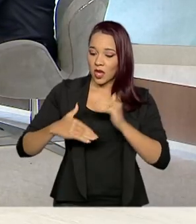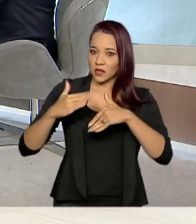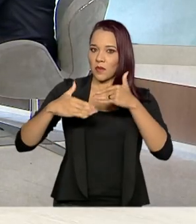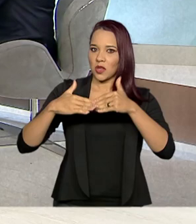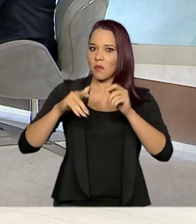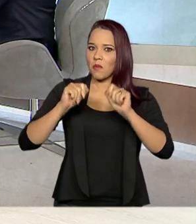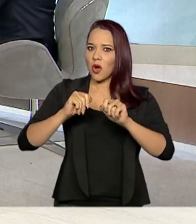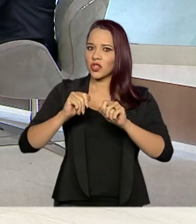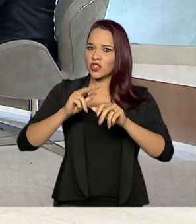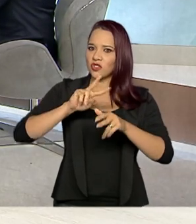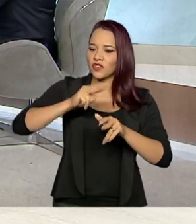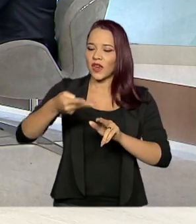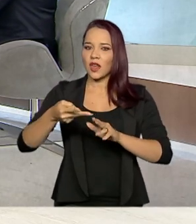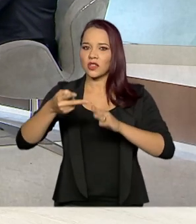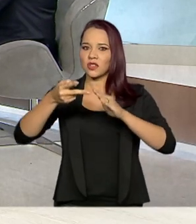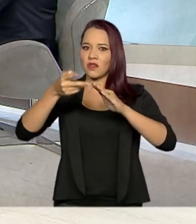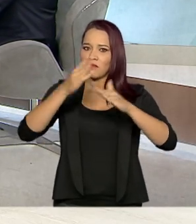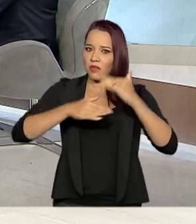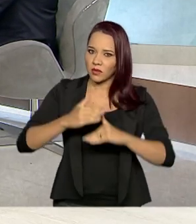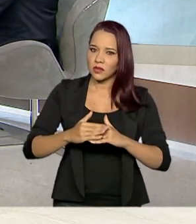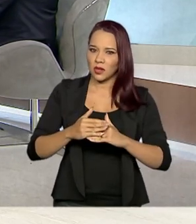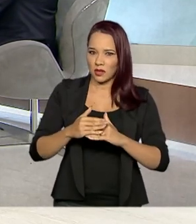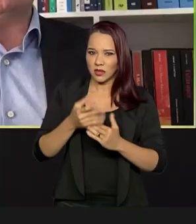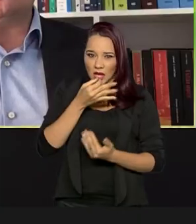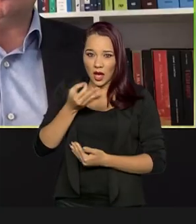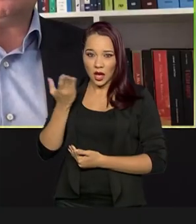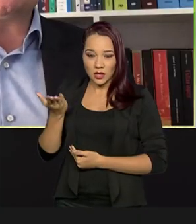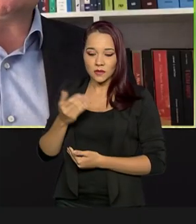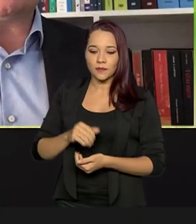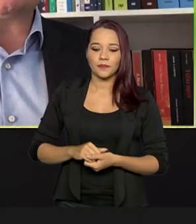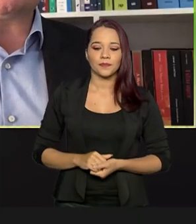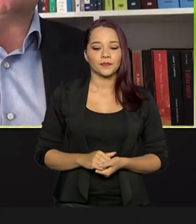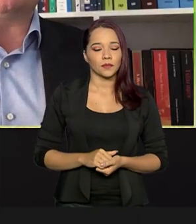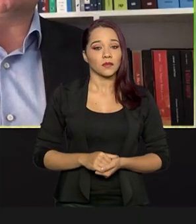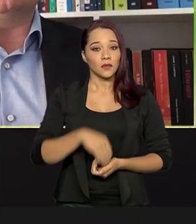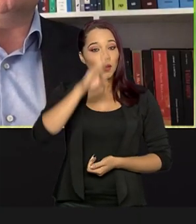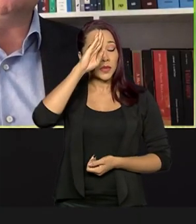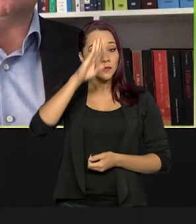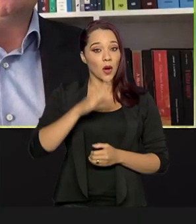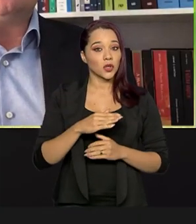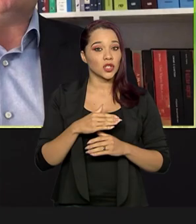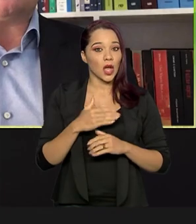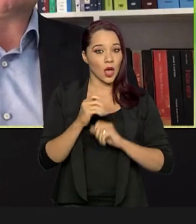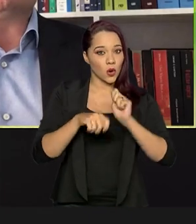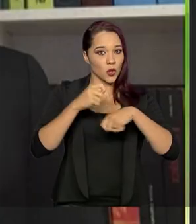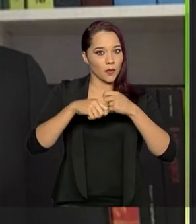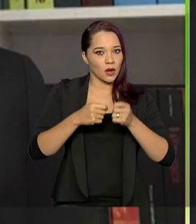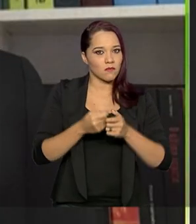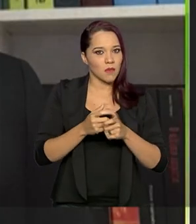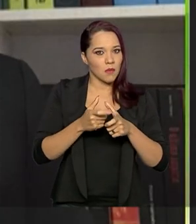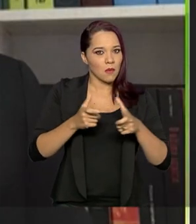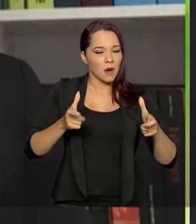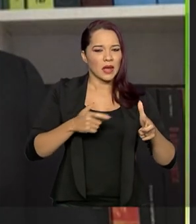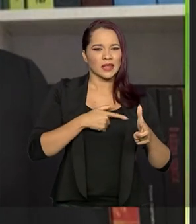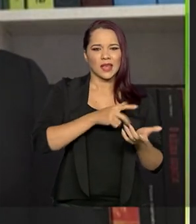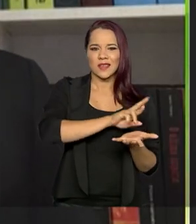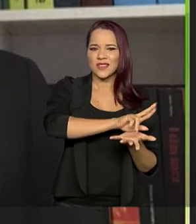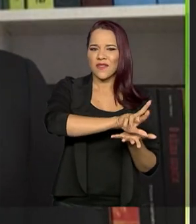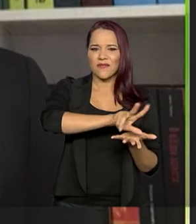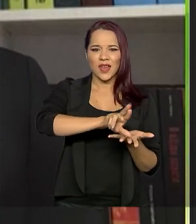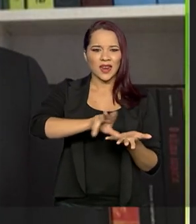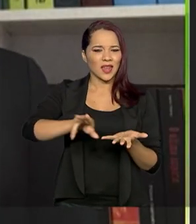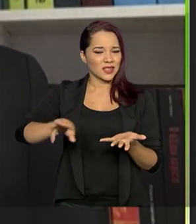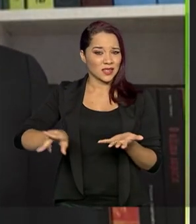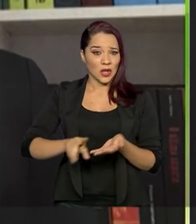econômico, fazer o oposto na visão de vocês? O componente de crescimento da economia passa por inúmeros fatores,